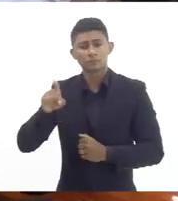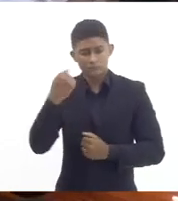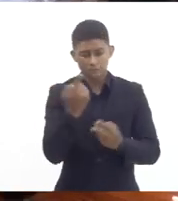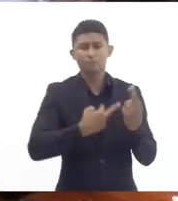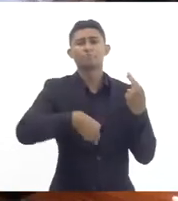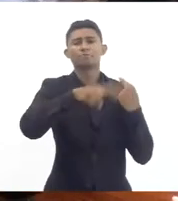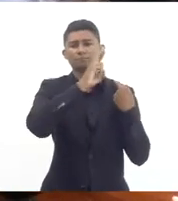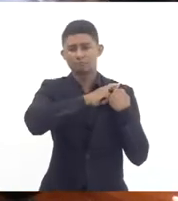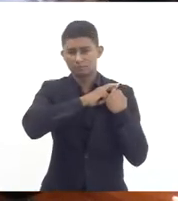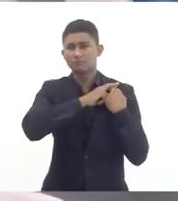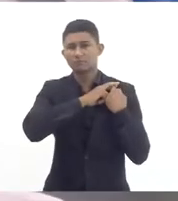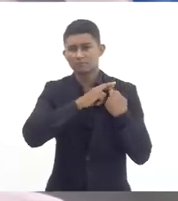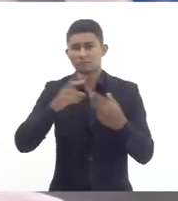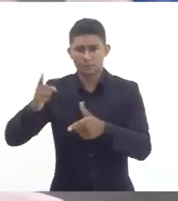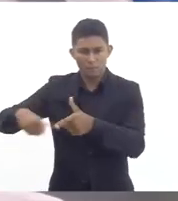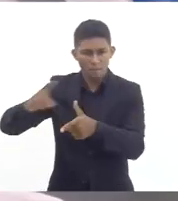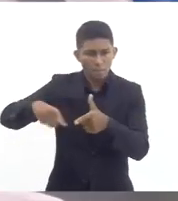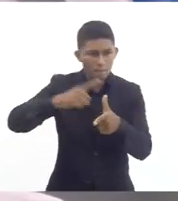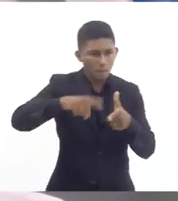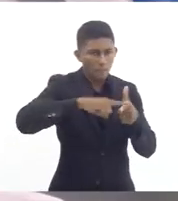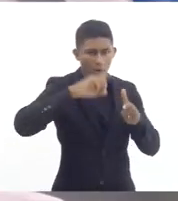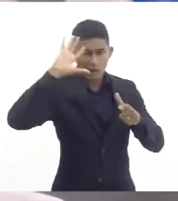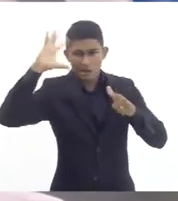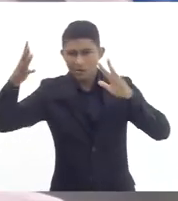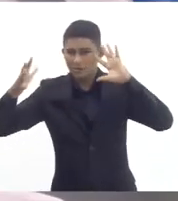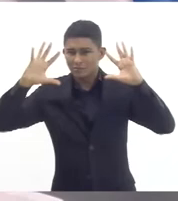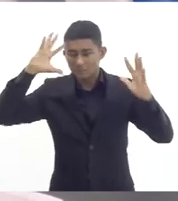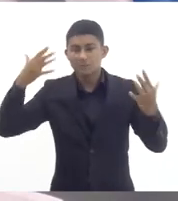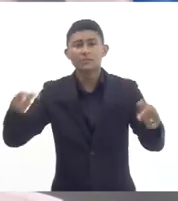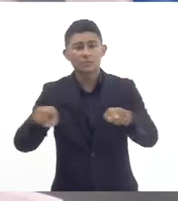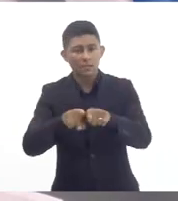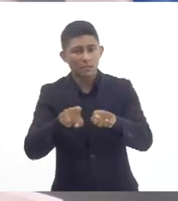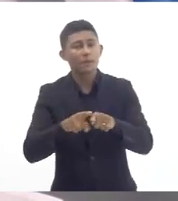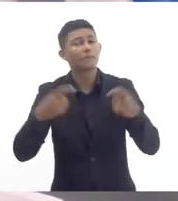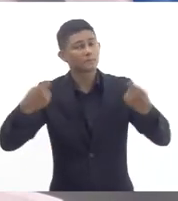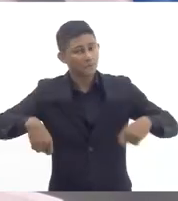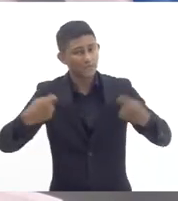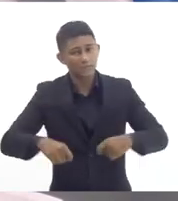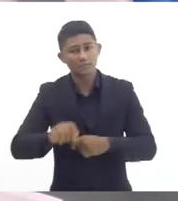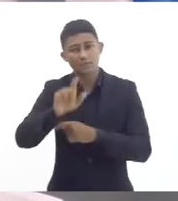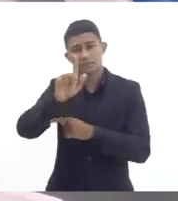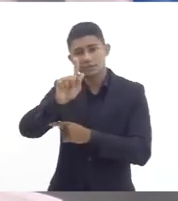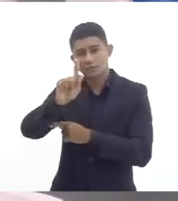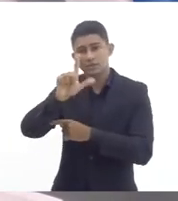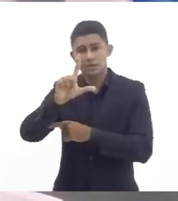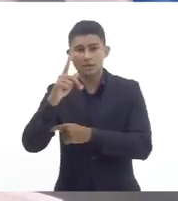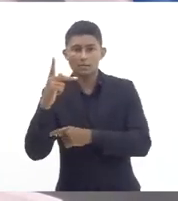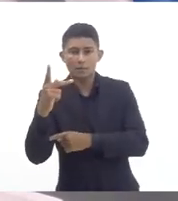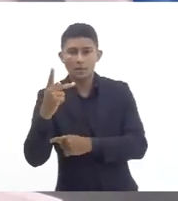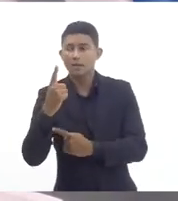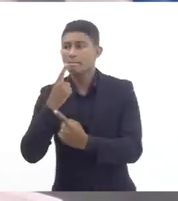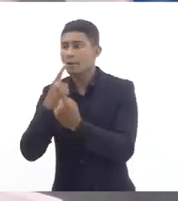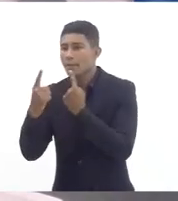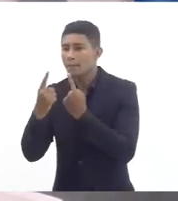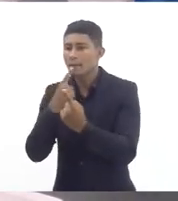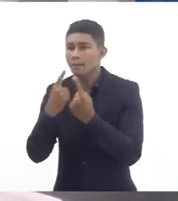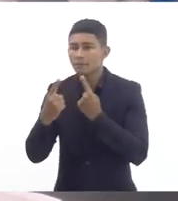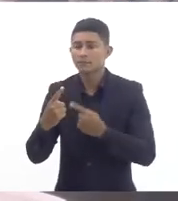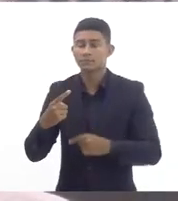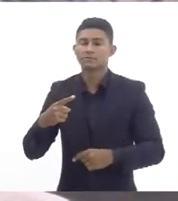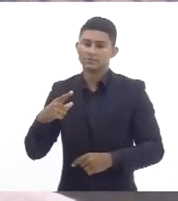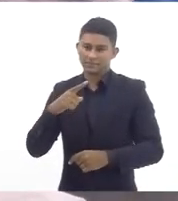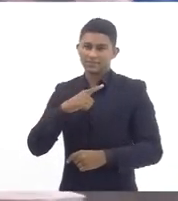sequência resolvendo esses problemas mais emergenciais fazer o debate sobre a GLP a gente agora vem nesse período de dois